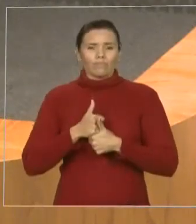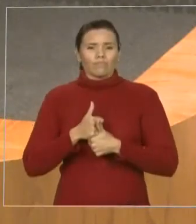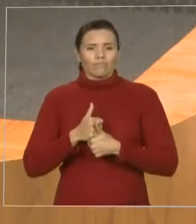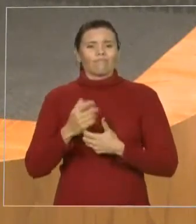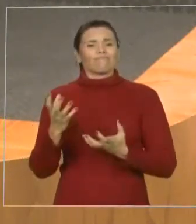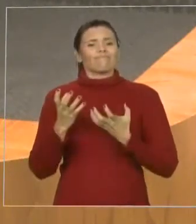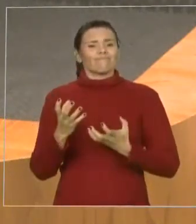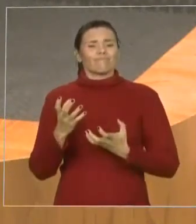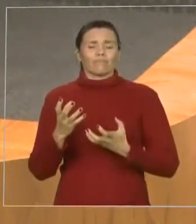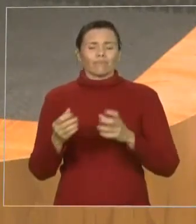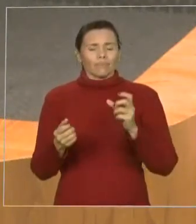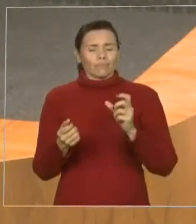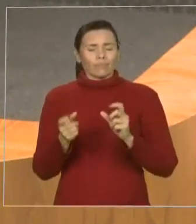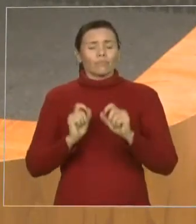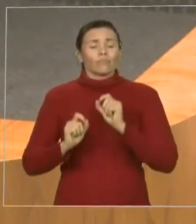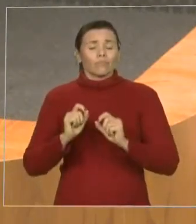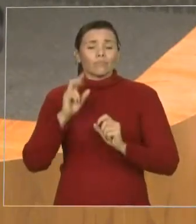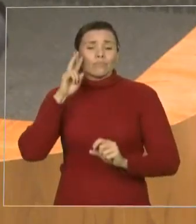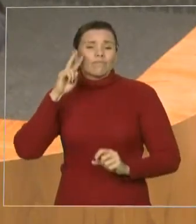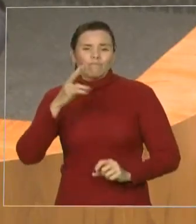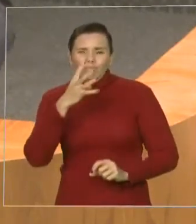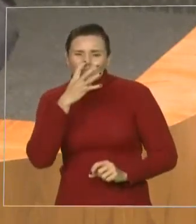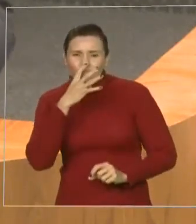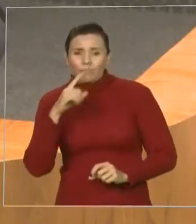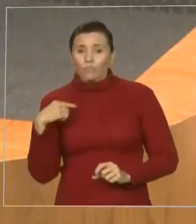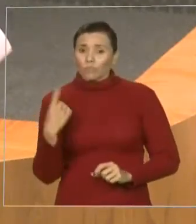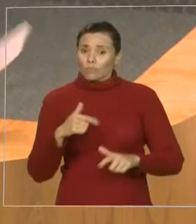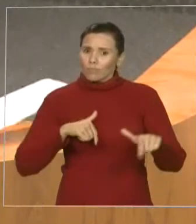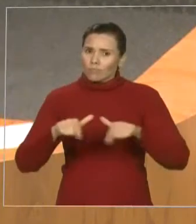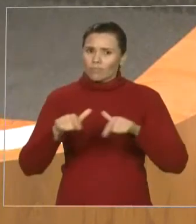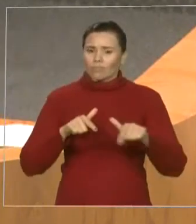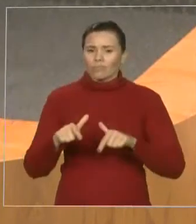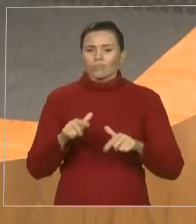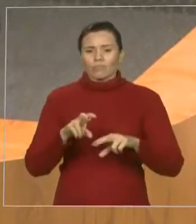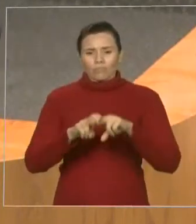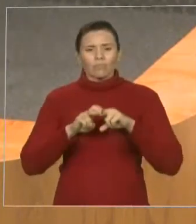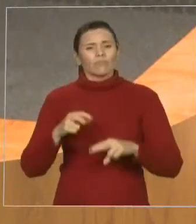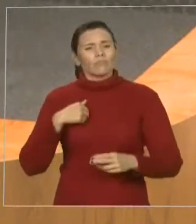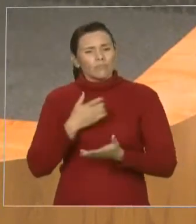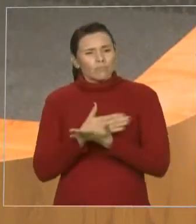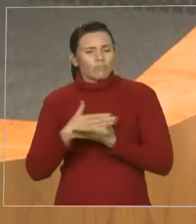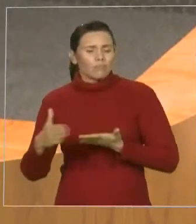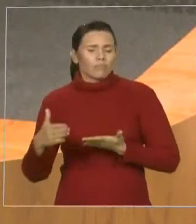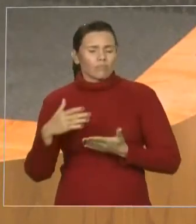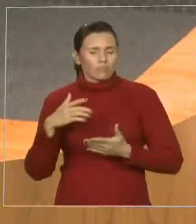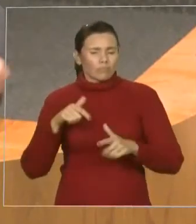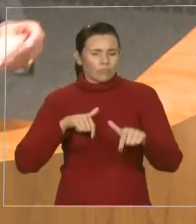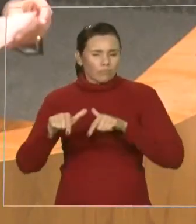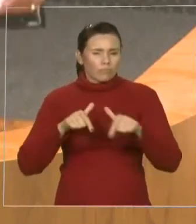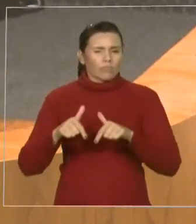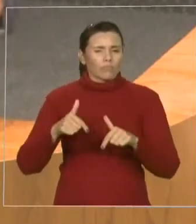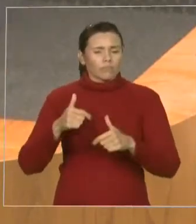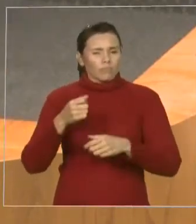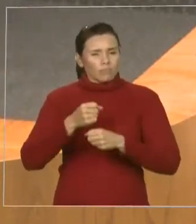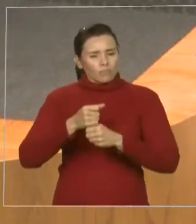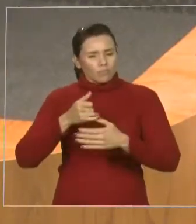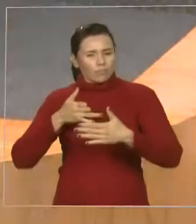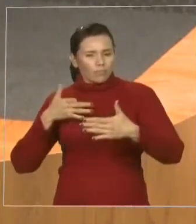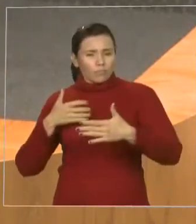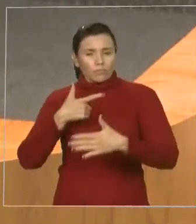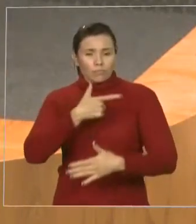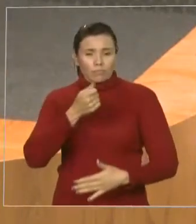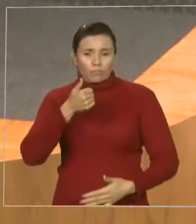efetivo, alcance os objetivos necessários. Então, desde 2015, nós perseguimos esse resultado e, agora, com as bênçãos de Deus,